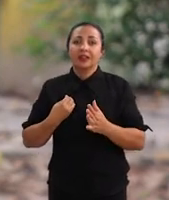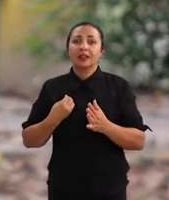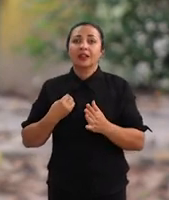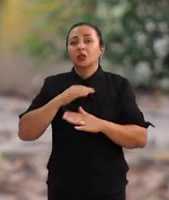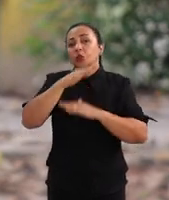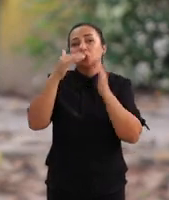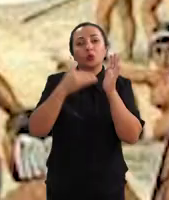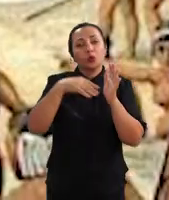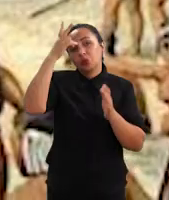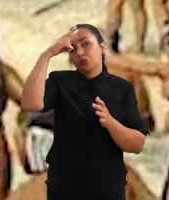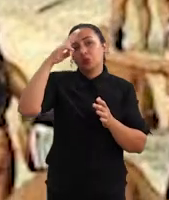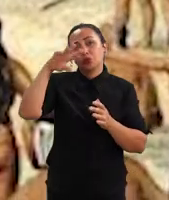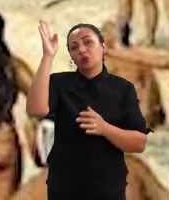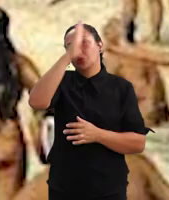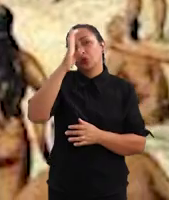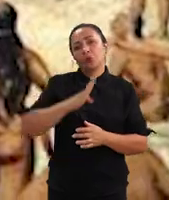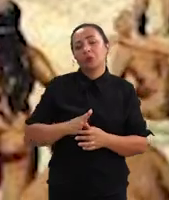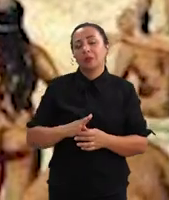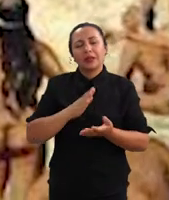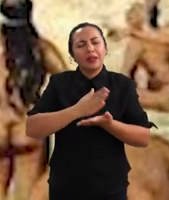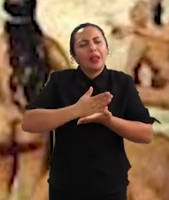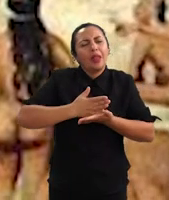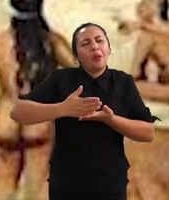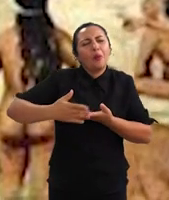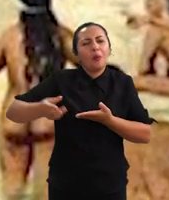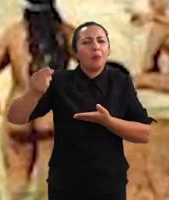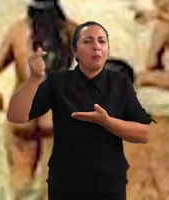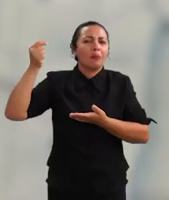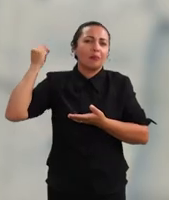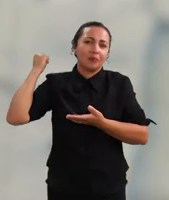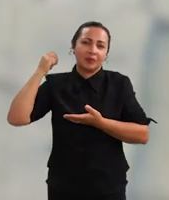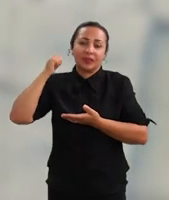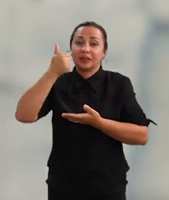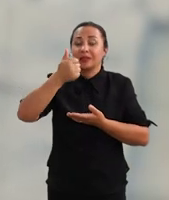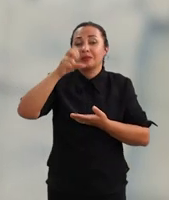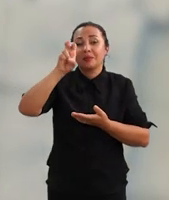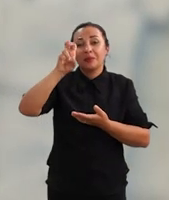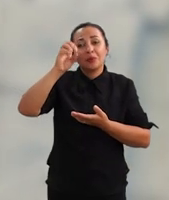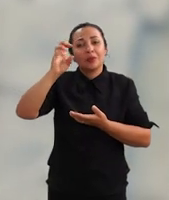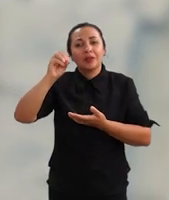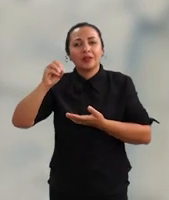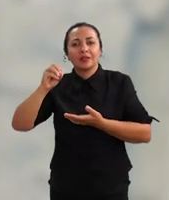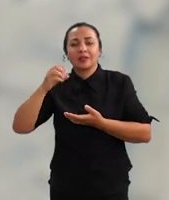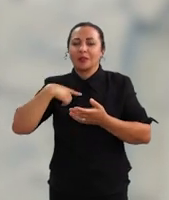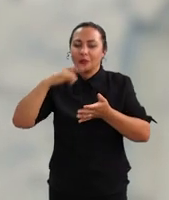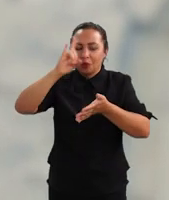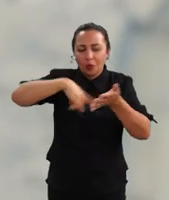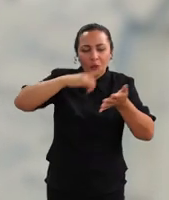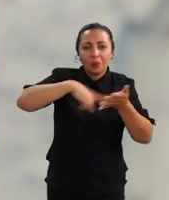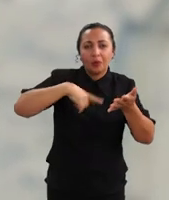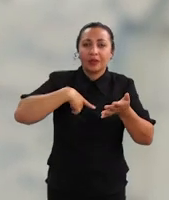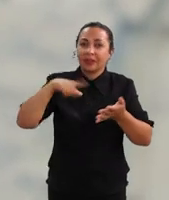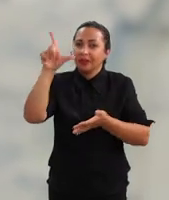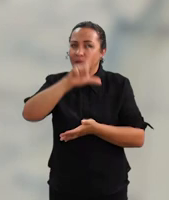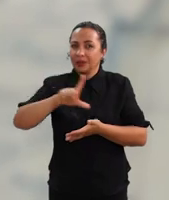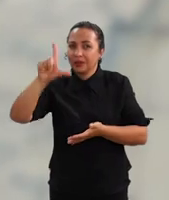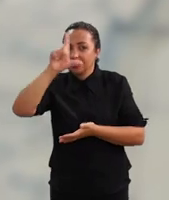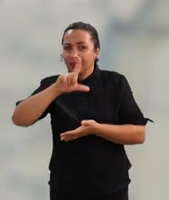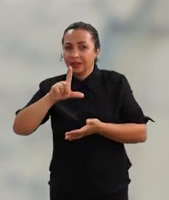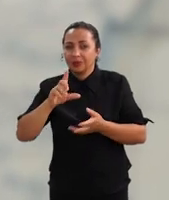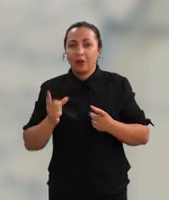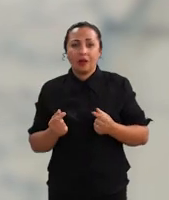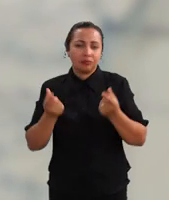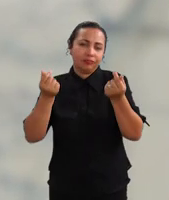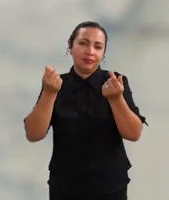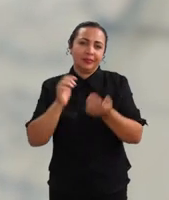toda a história do Brasil desde o início. E que foi documentada, que tem uma literatura bastante